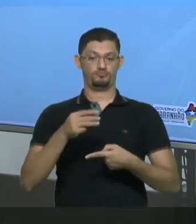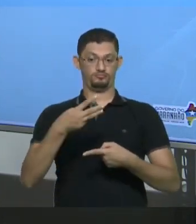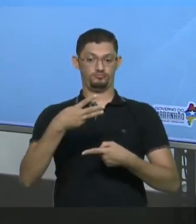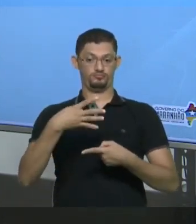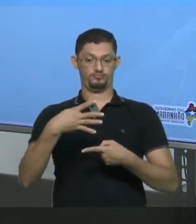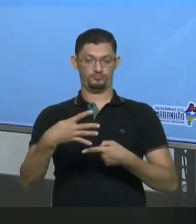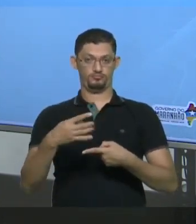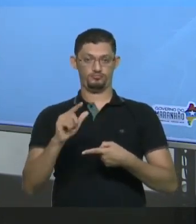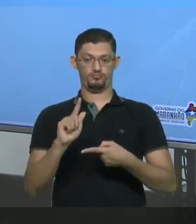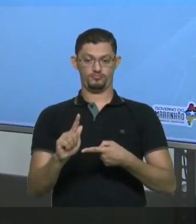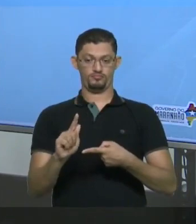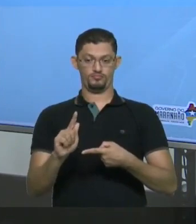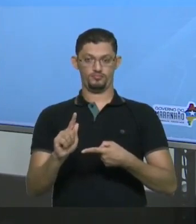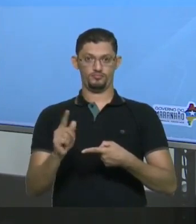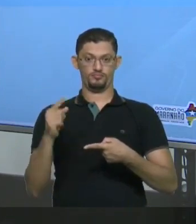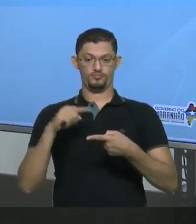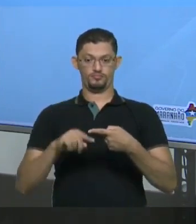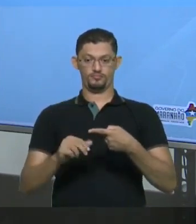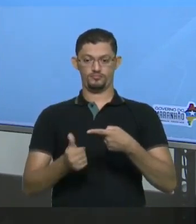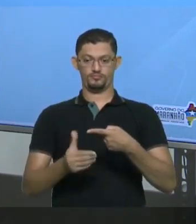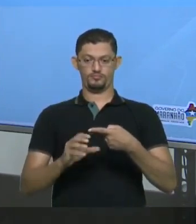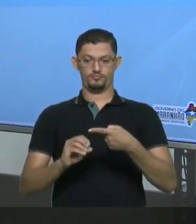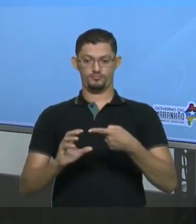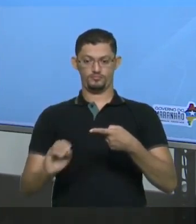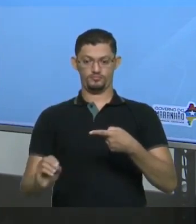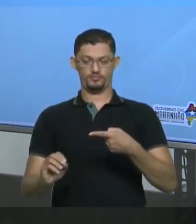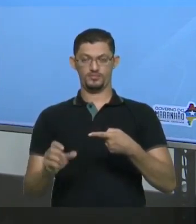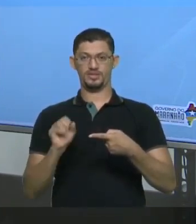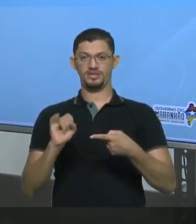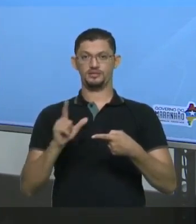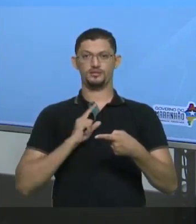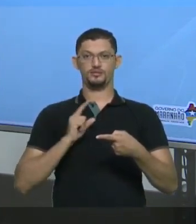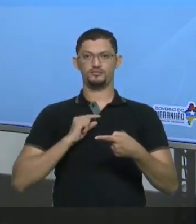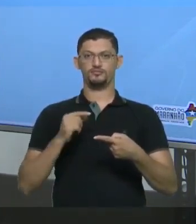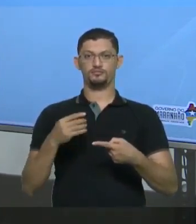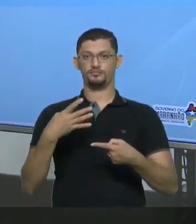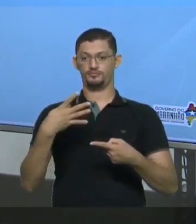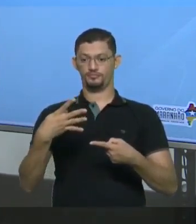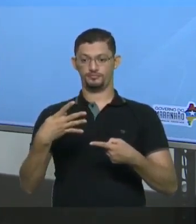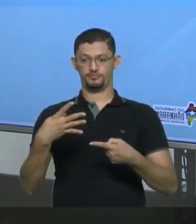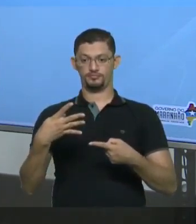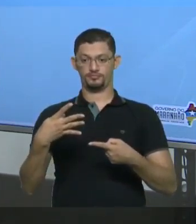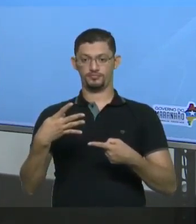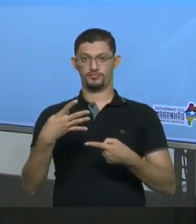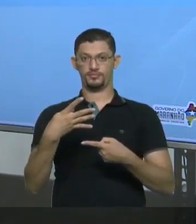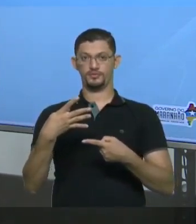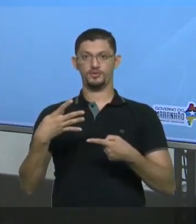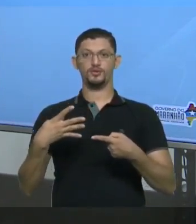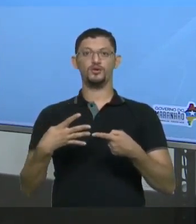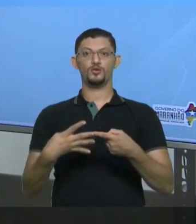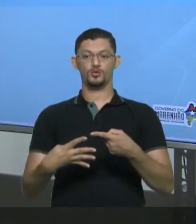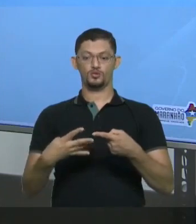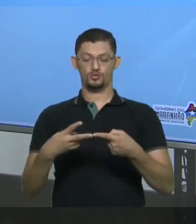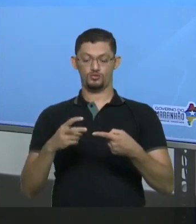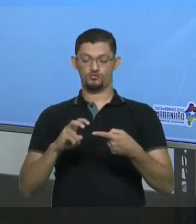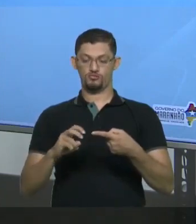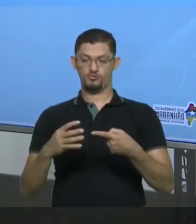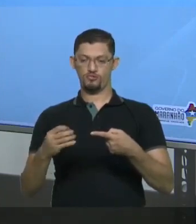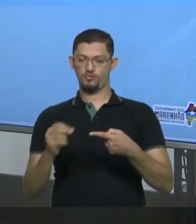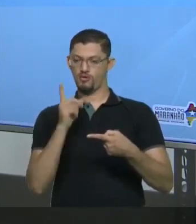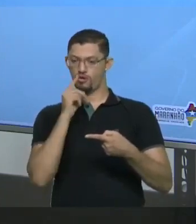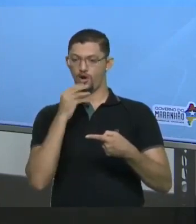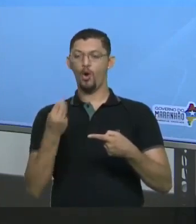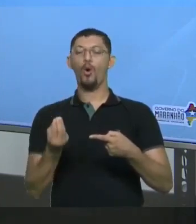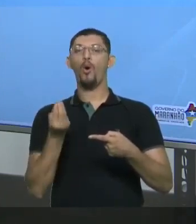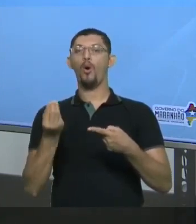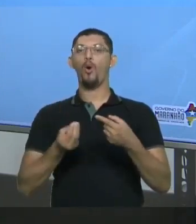34 gramas Para 100 gramas de água Se eu tiver 450 gramas de água Quanto é que eu consigo dissolver